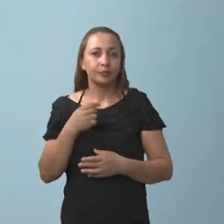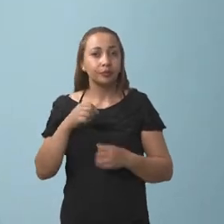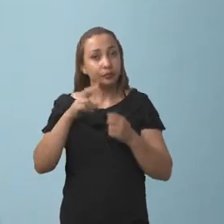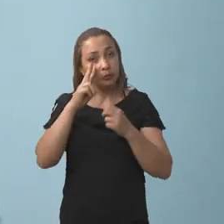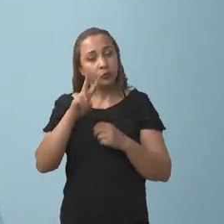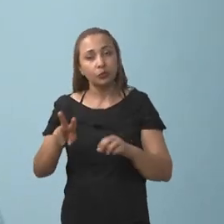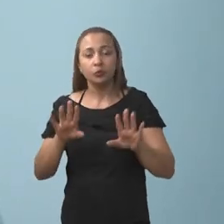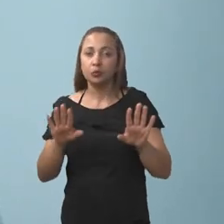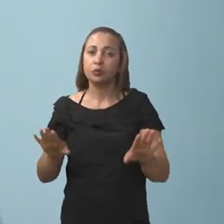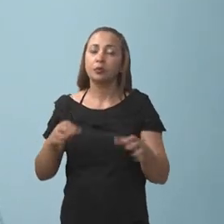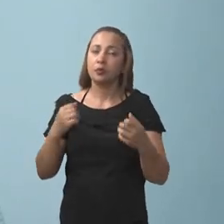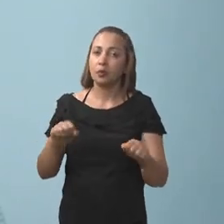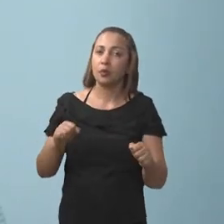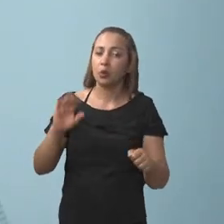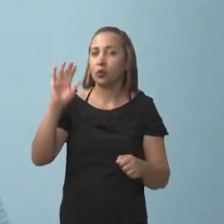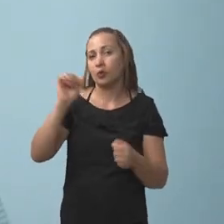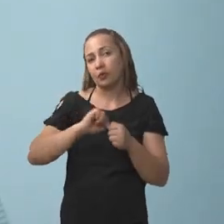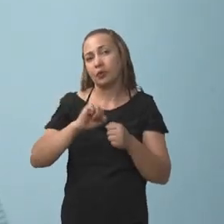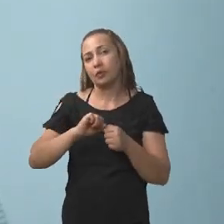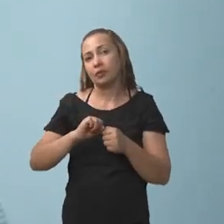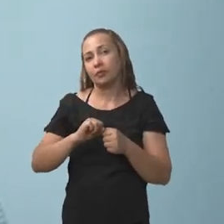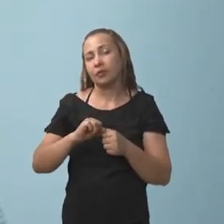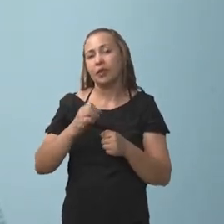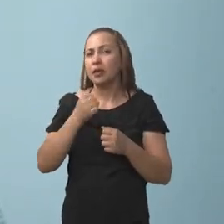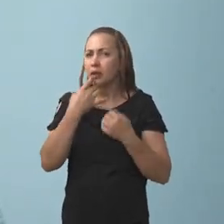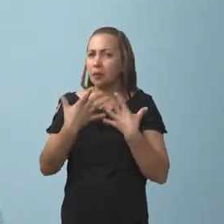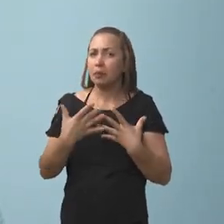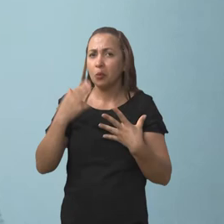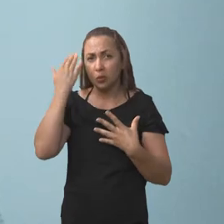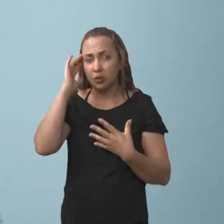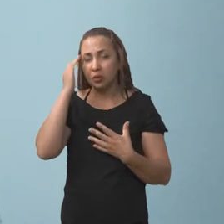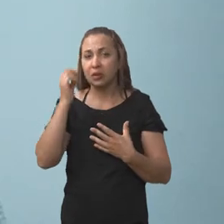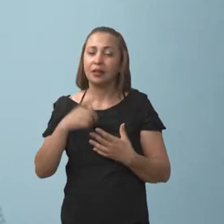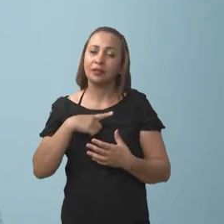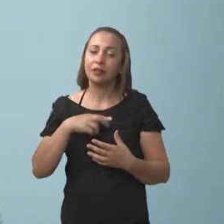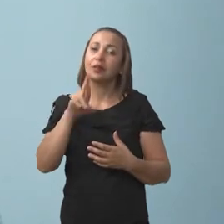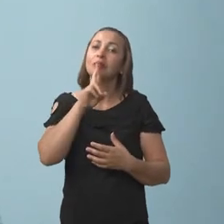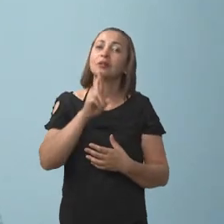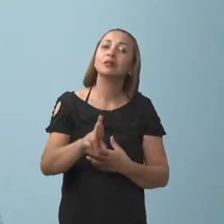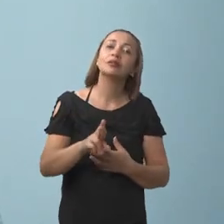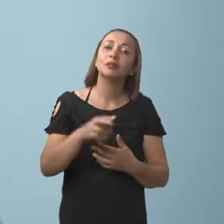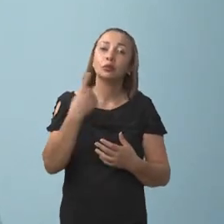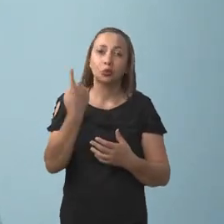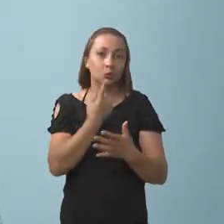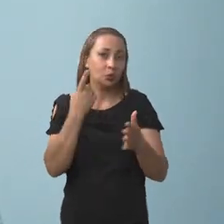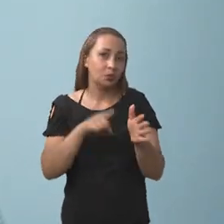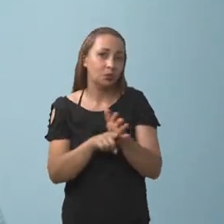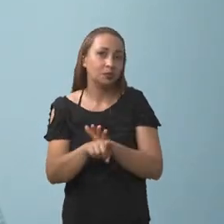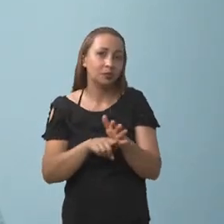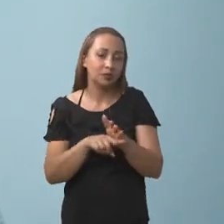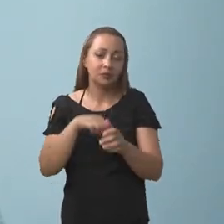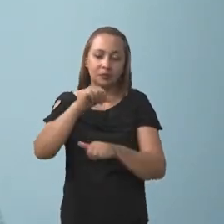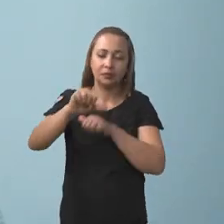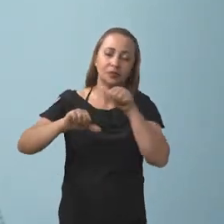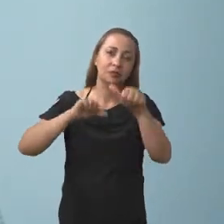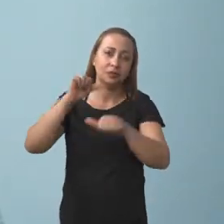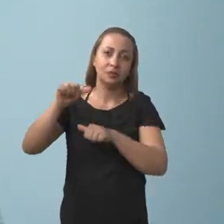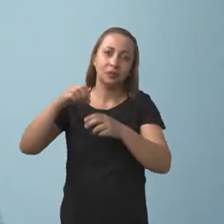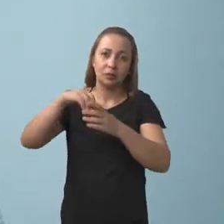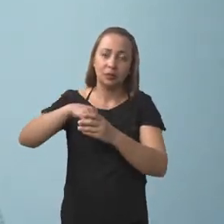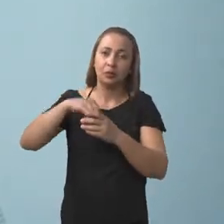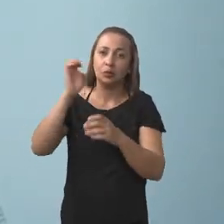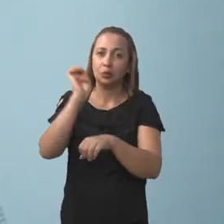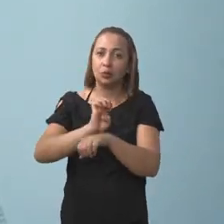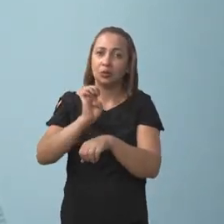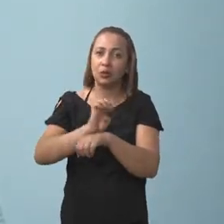aí as possibilidades. E com muita satisfação vemos então o resultado de uma pesquisa desenvolvida dentro do